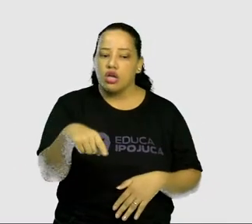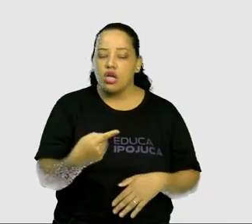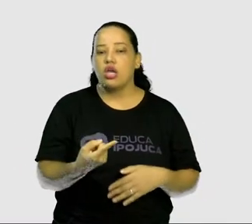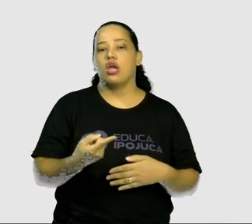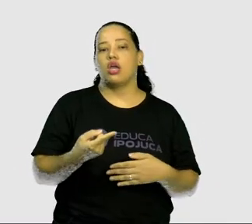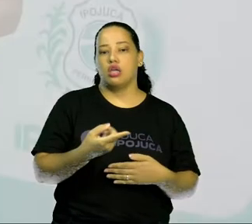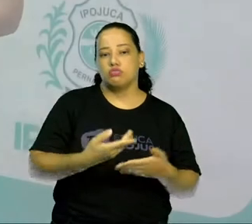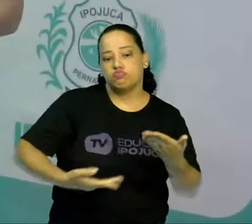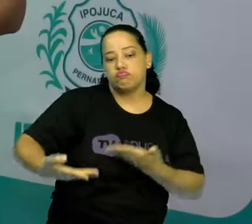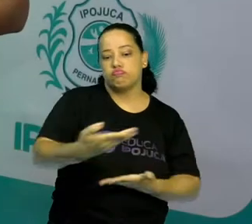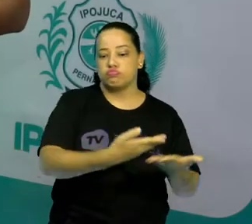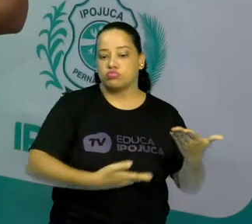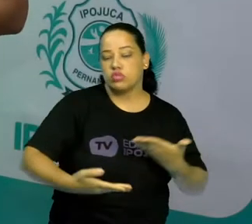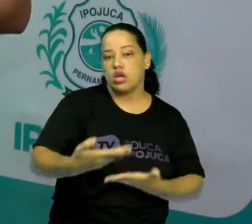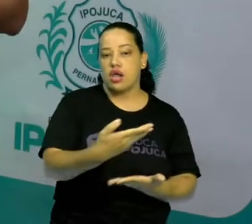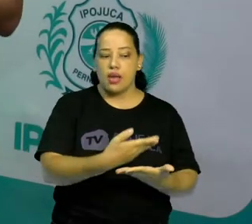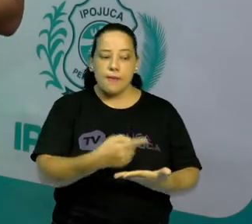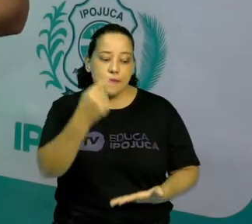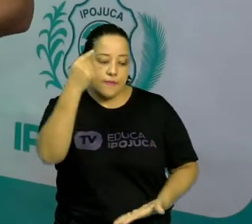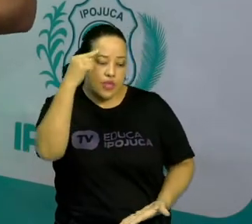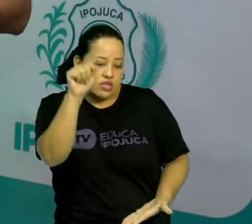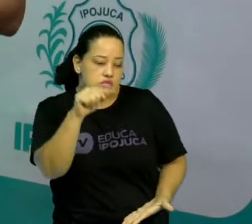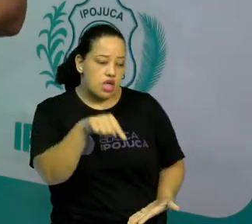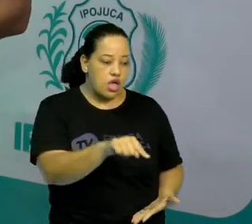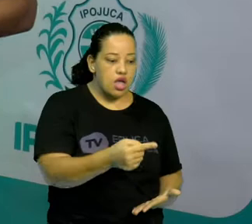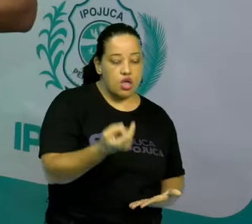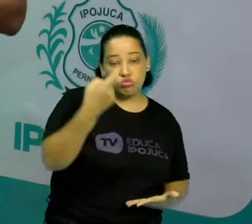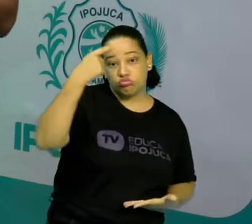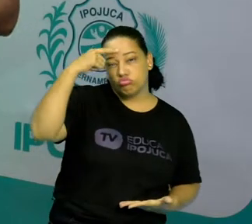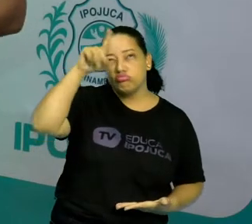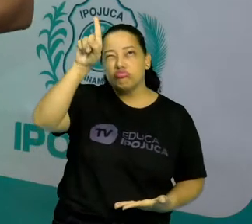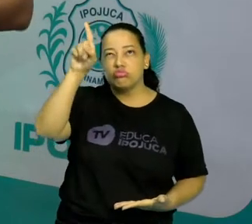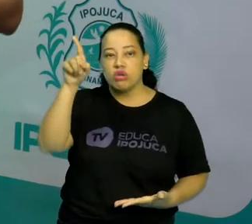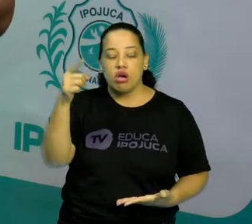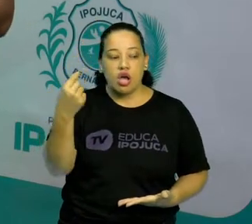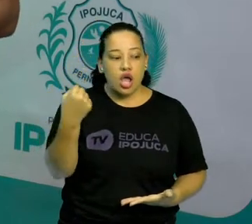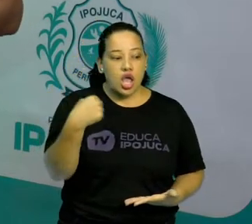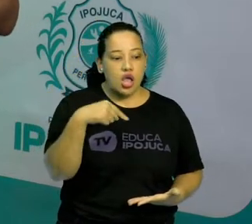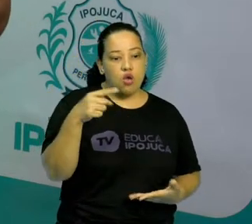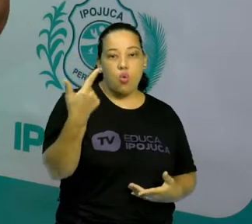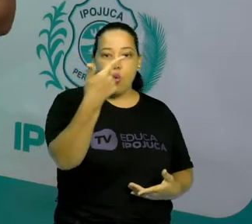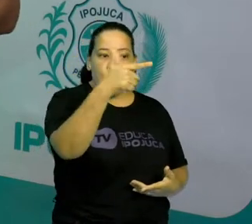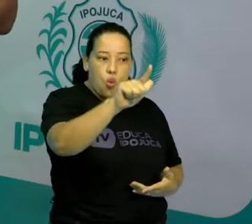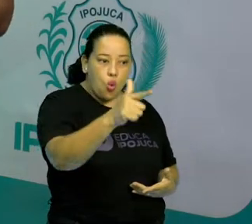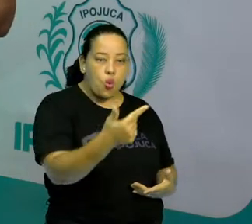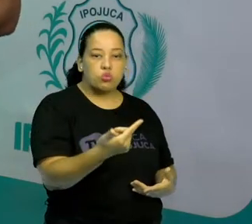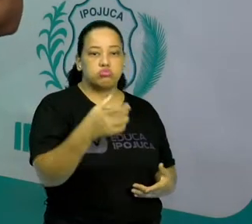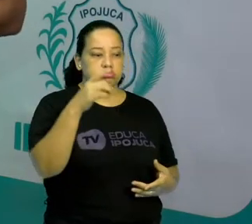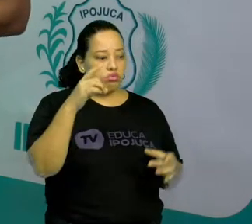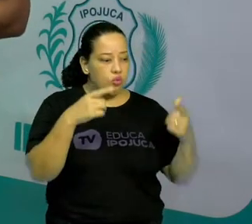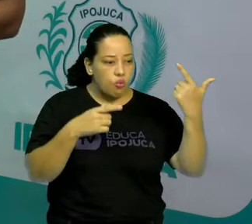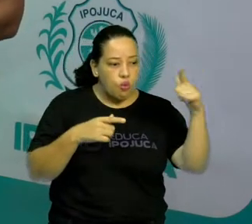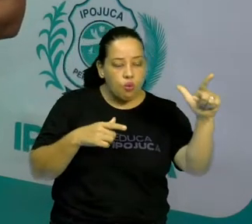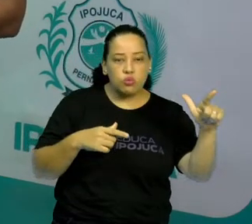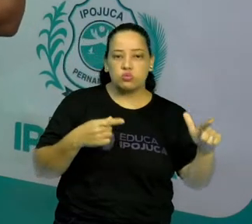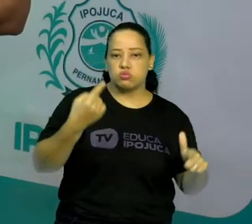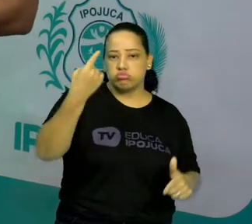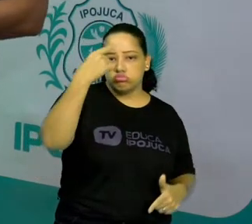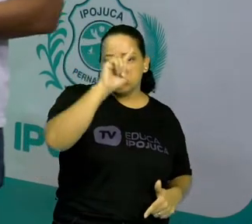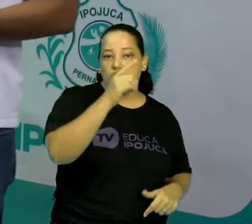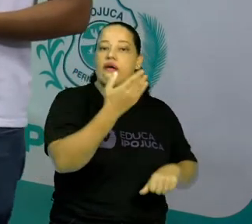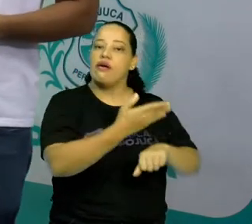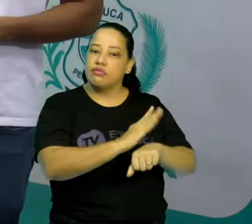arrumar uma solução para as cenas de improvisação que vão ali se apresentando. E essa